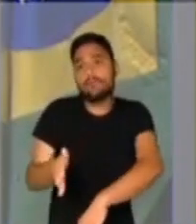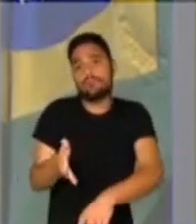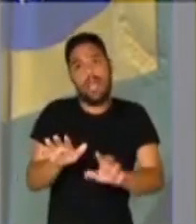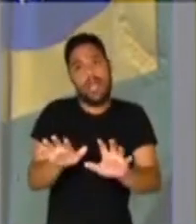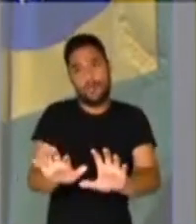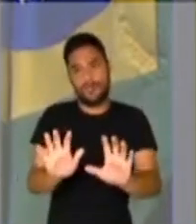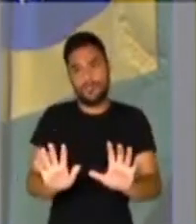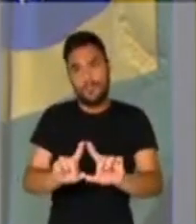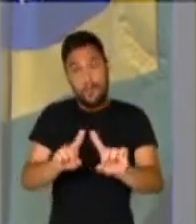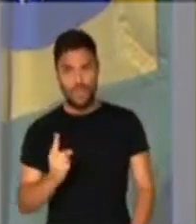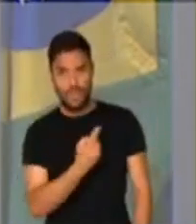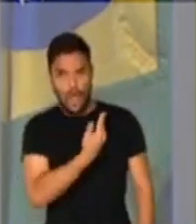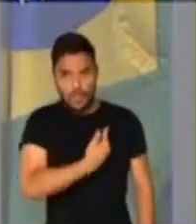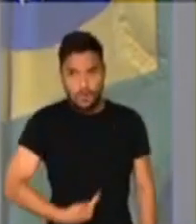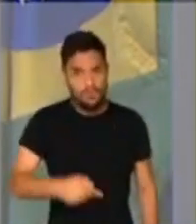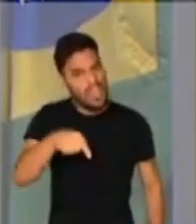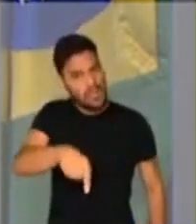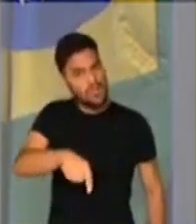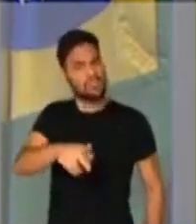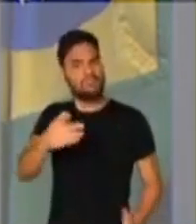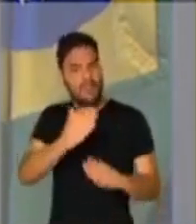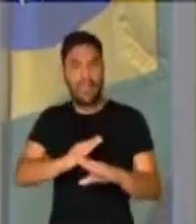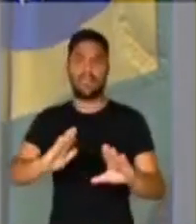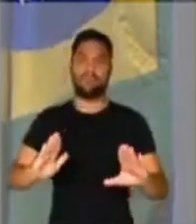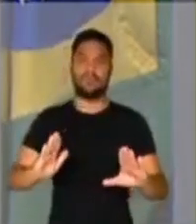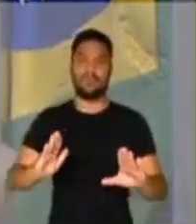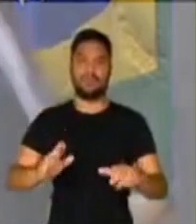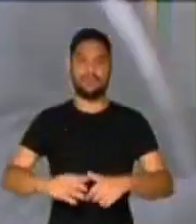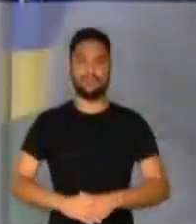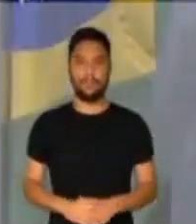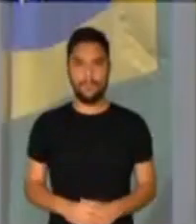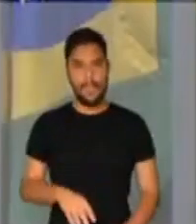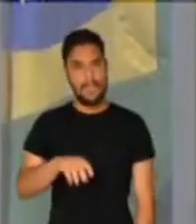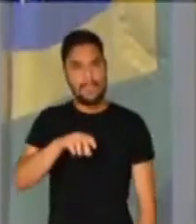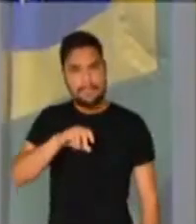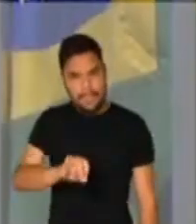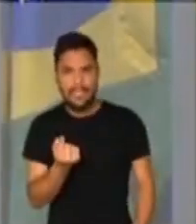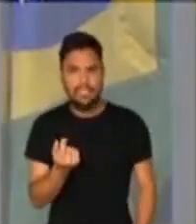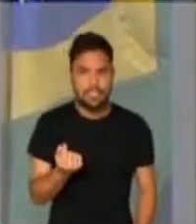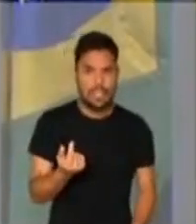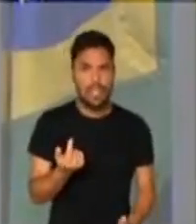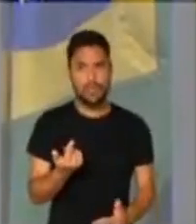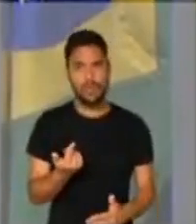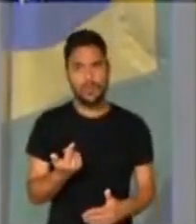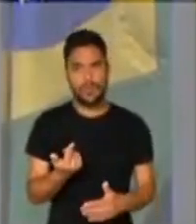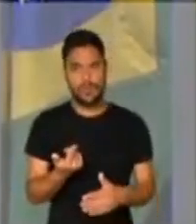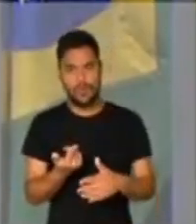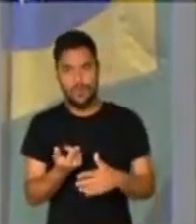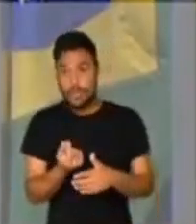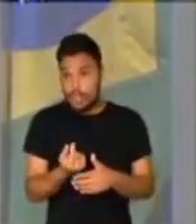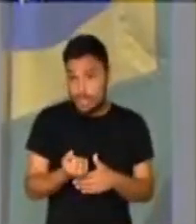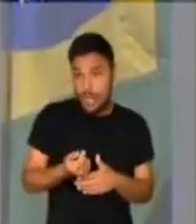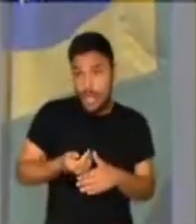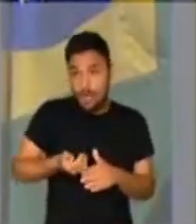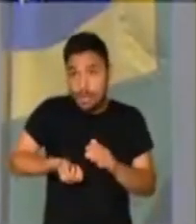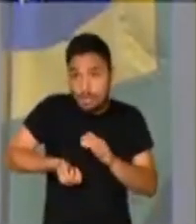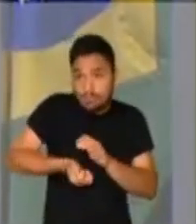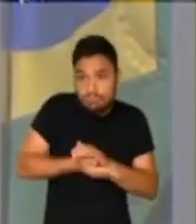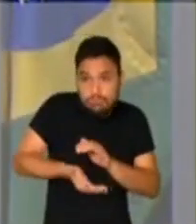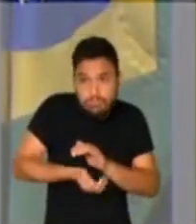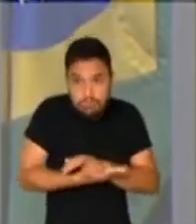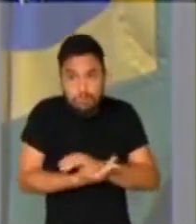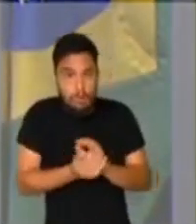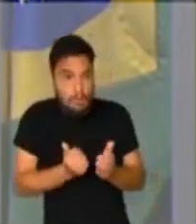Mas não no nosso governo. Porque se há algum recebimento de recursos para votar a